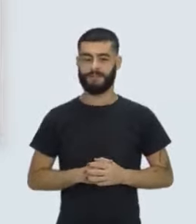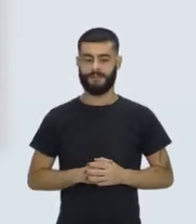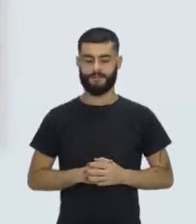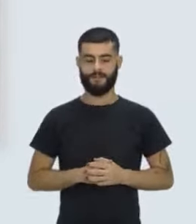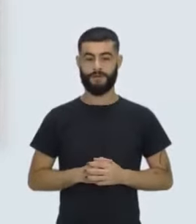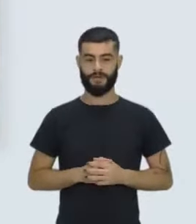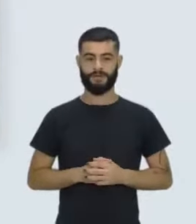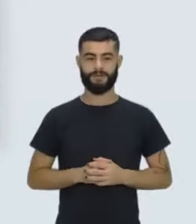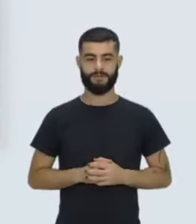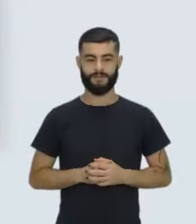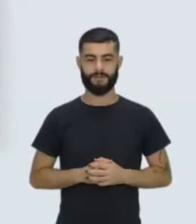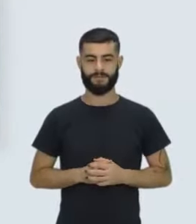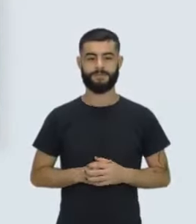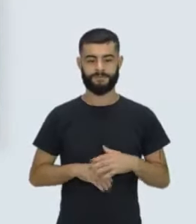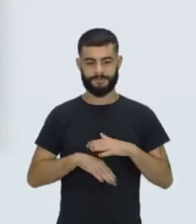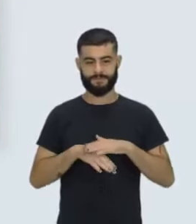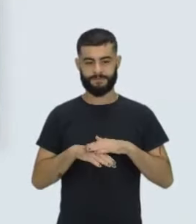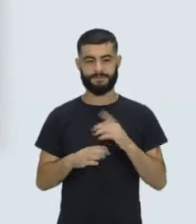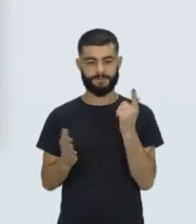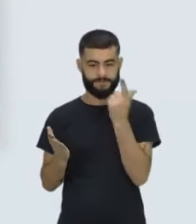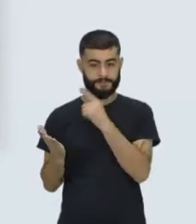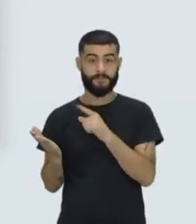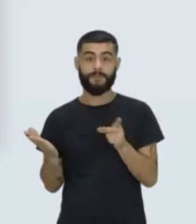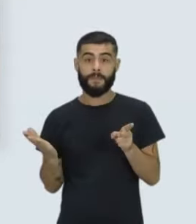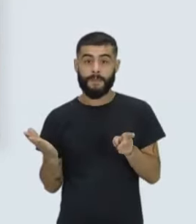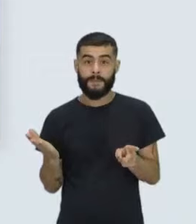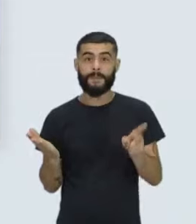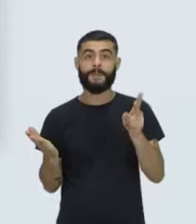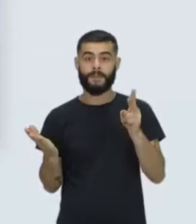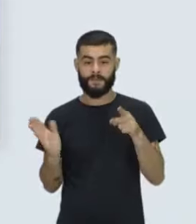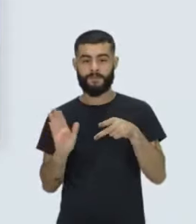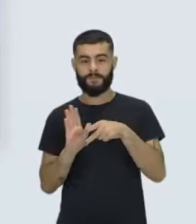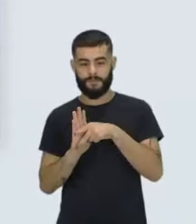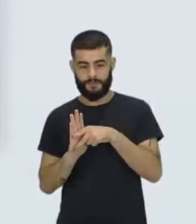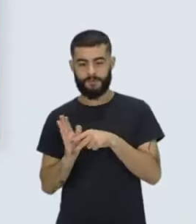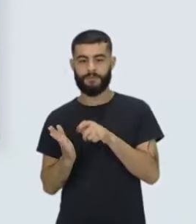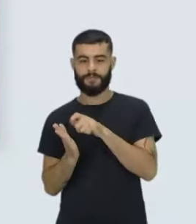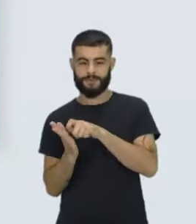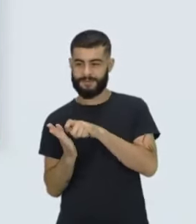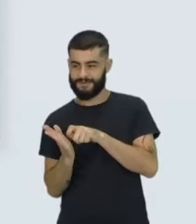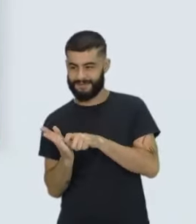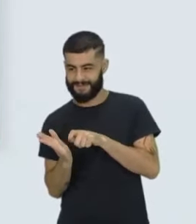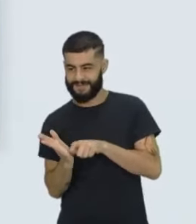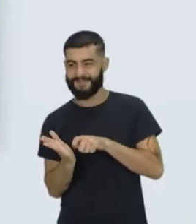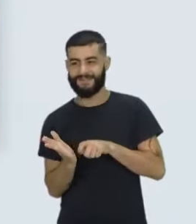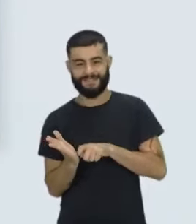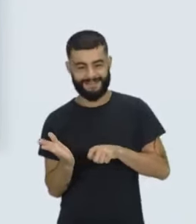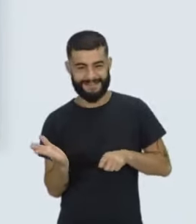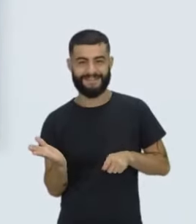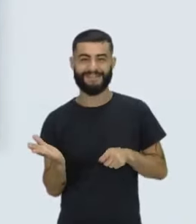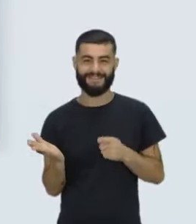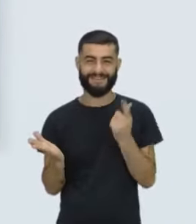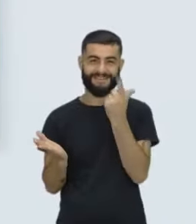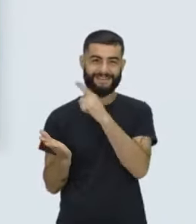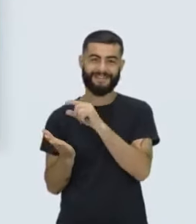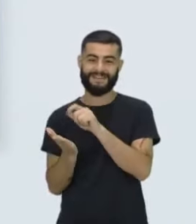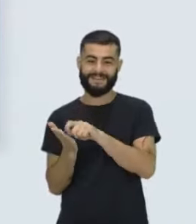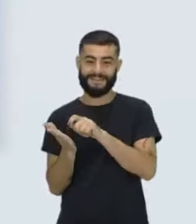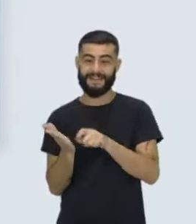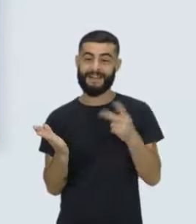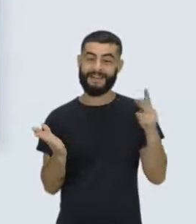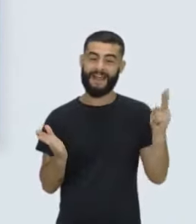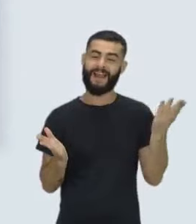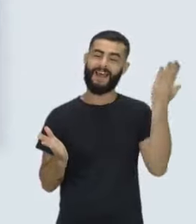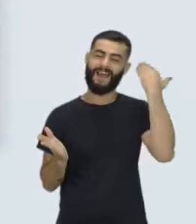O livro está dividido em três partes, três blocos textuais, que são essas entradas, esses registros que ela faz do tempo em que ela era